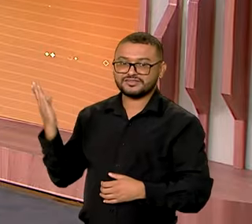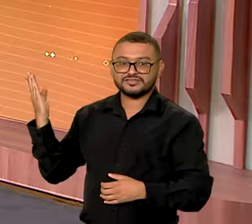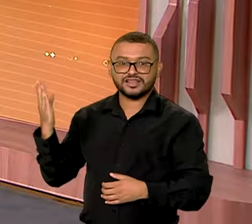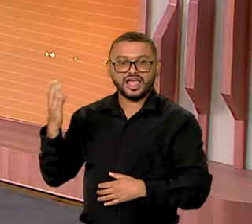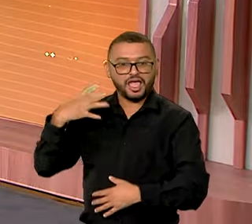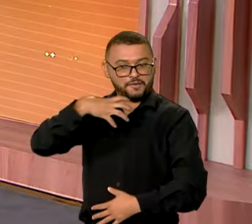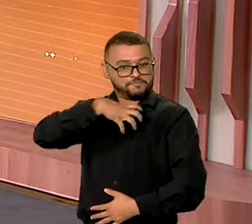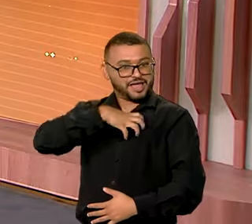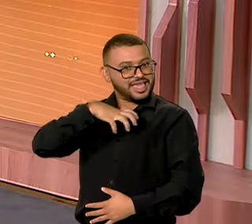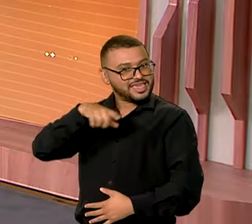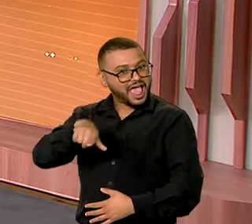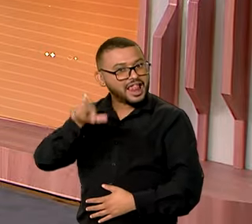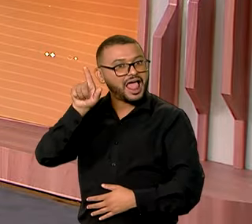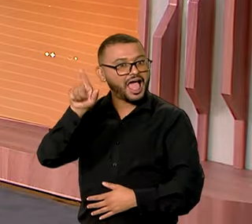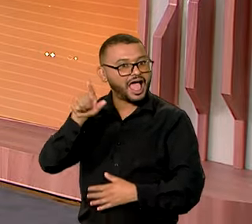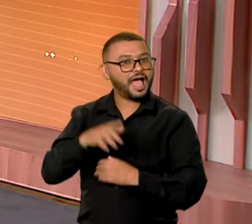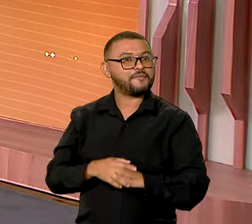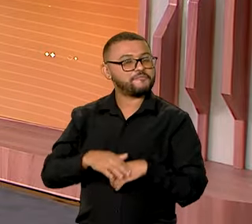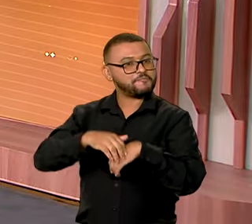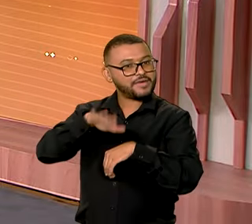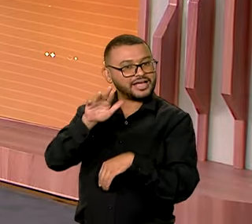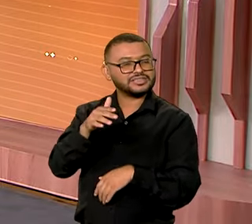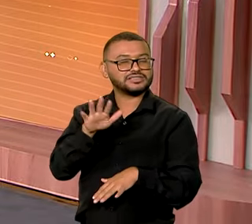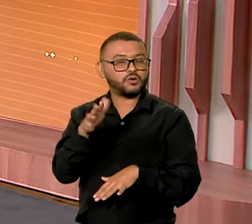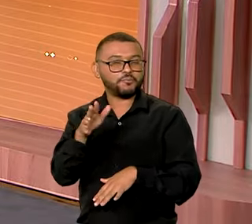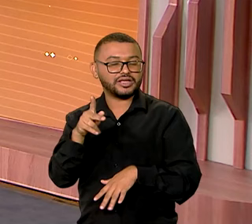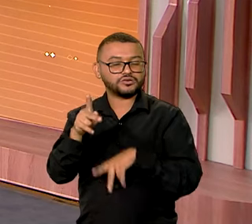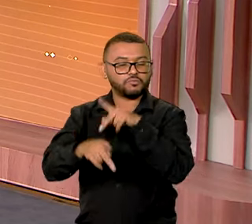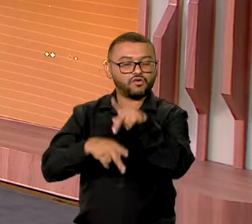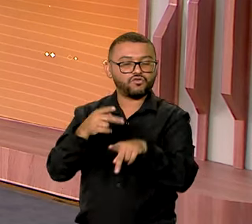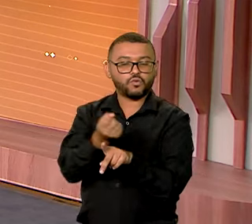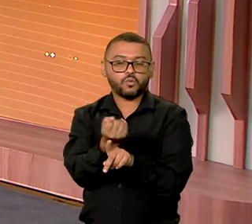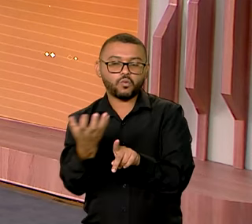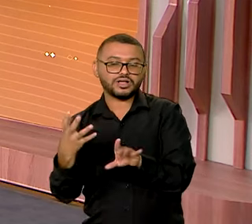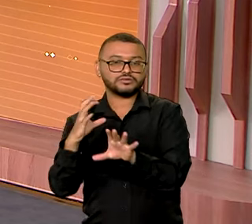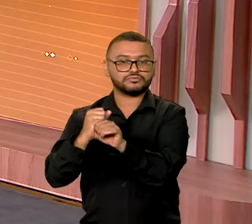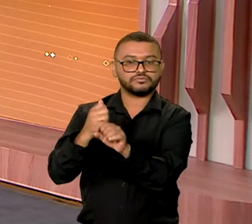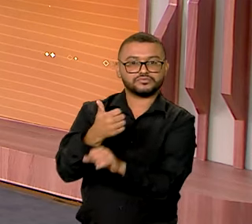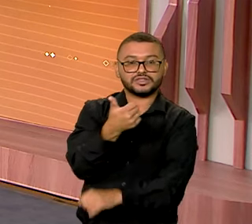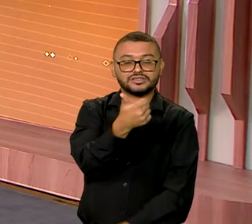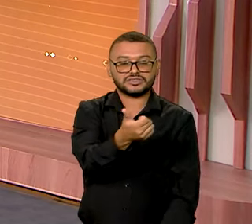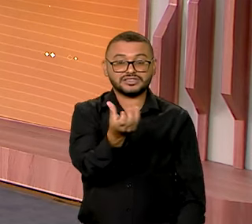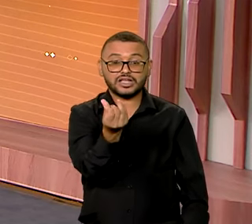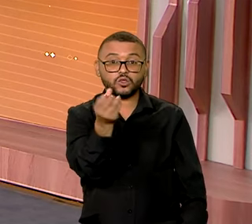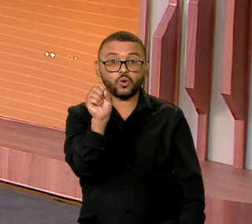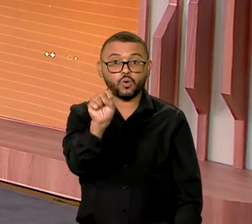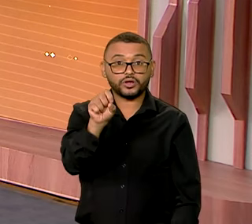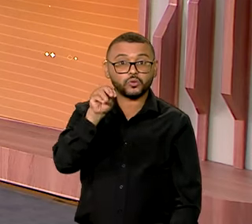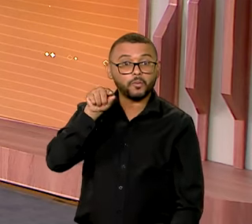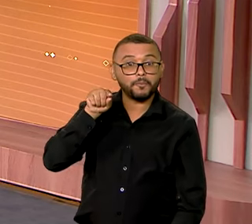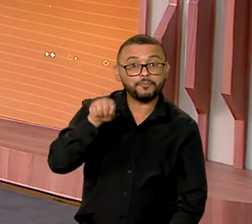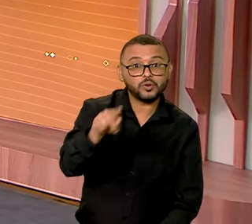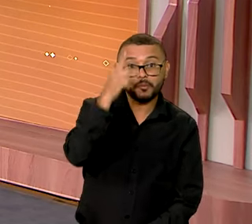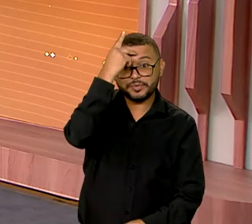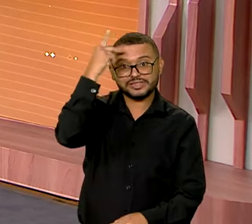Porto Seguro, na Bahia, tem uma população de pouco mais de 168 mil habitantes.